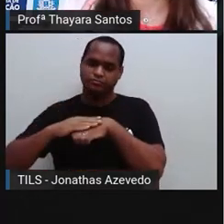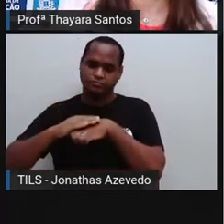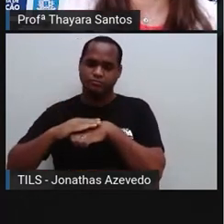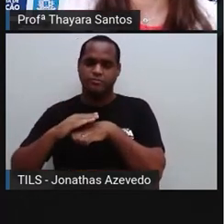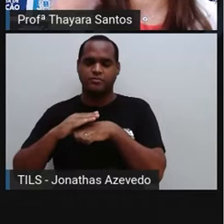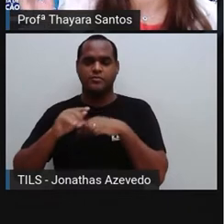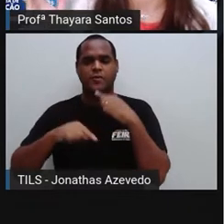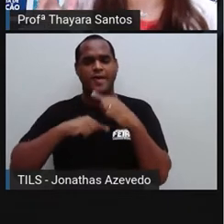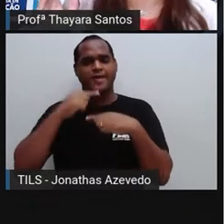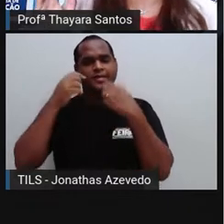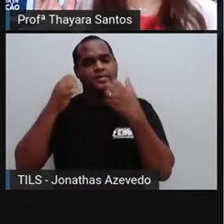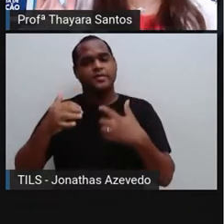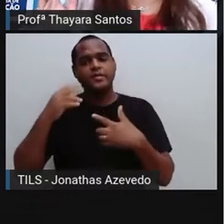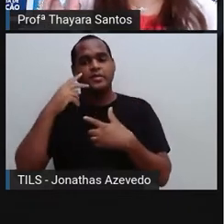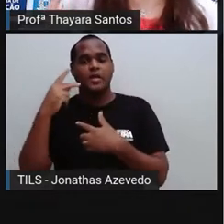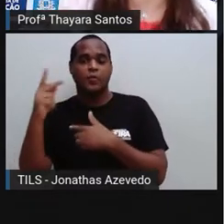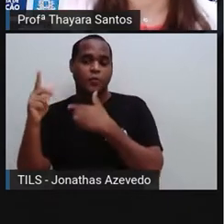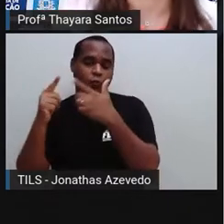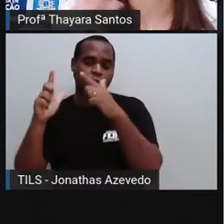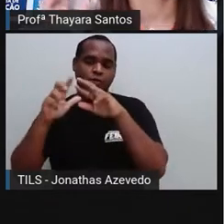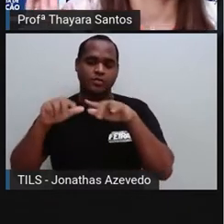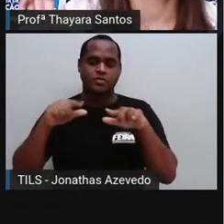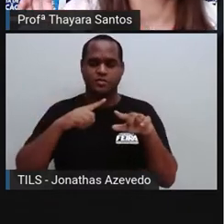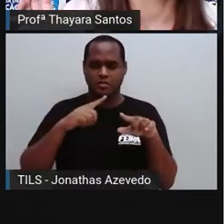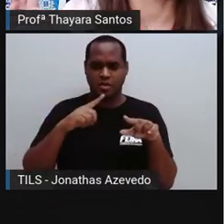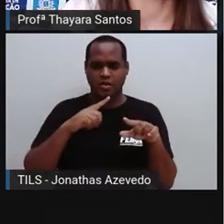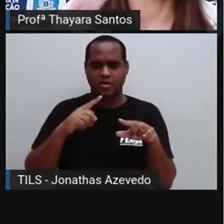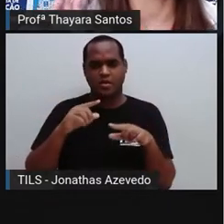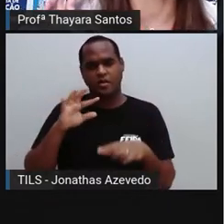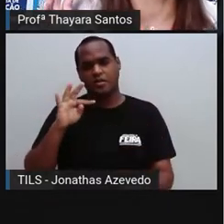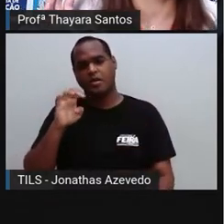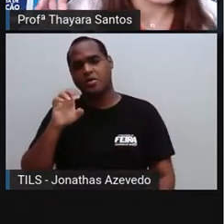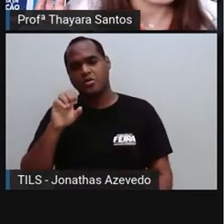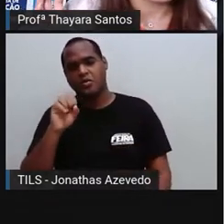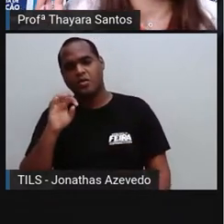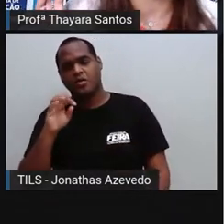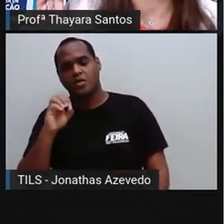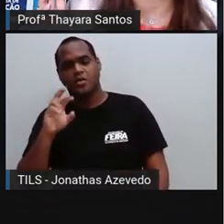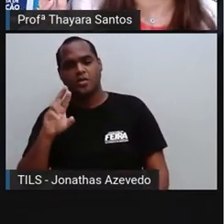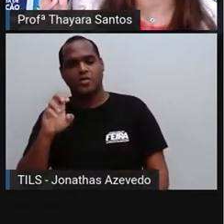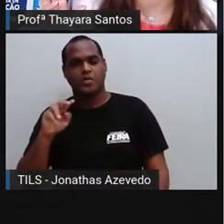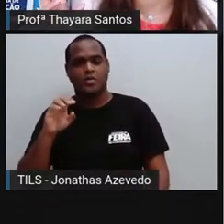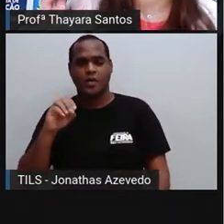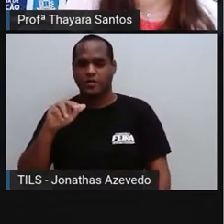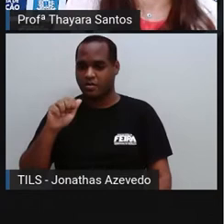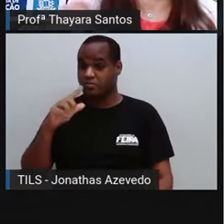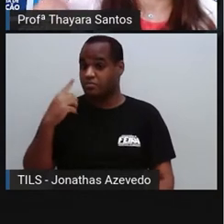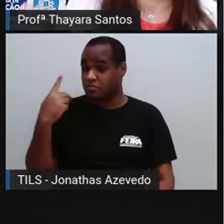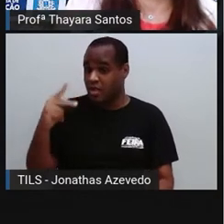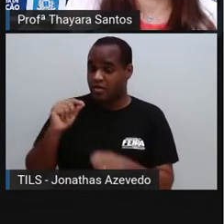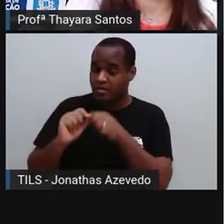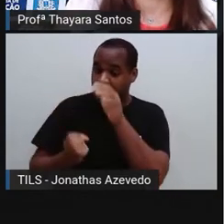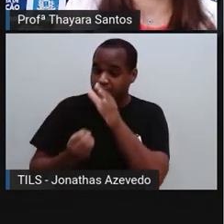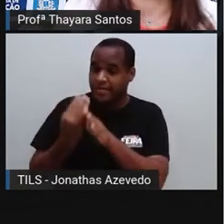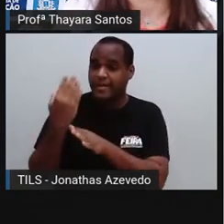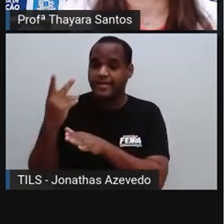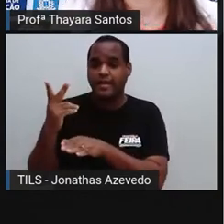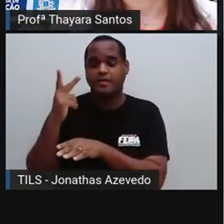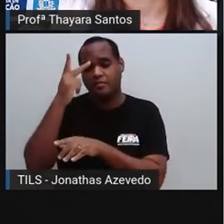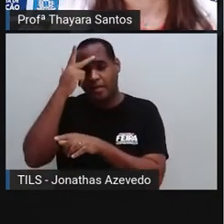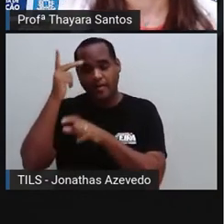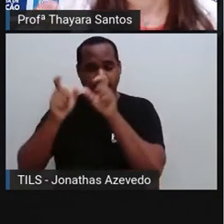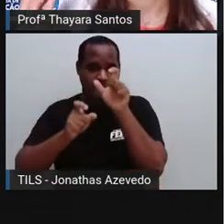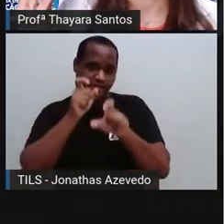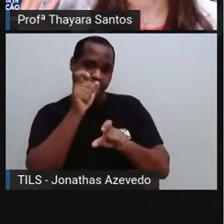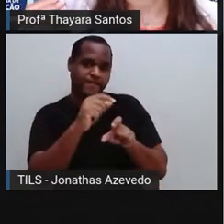adianta, vamos dizer, um outro hormônio, sei lá, a testosterona, que é um hormônio também produzido pelos seres humanos.